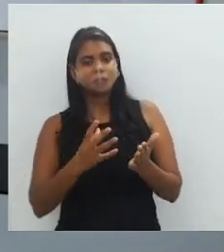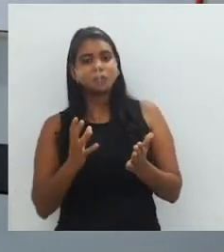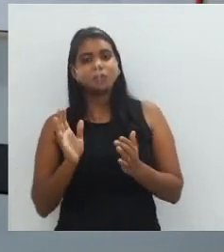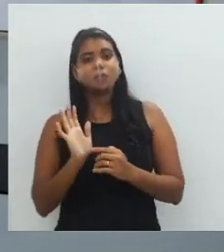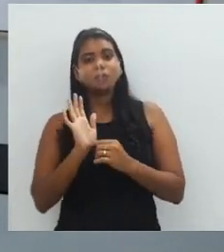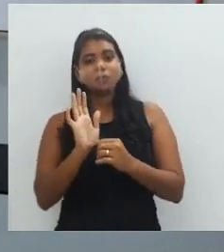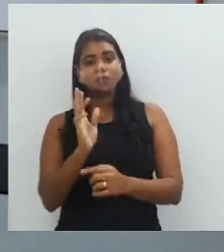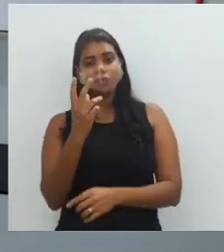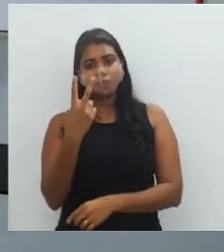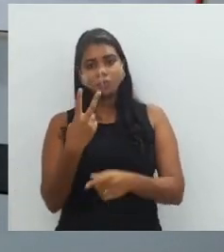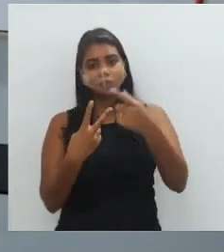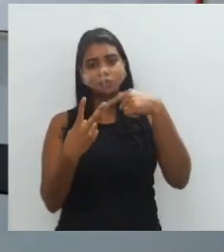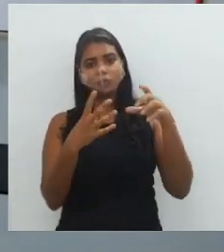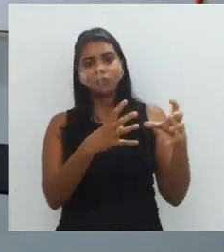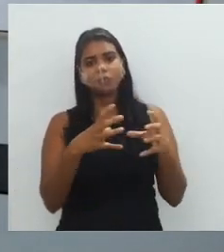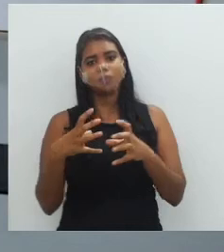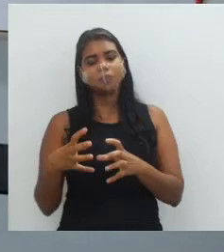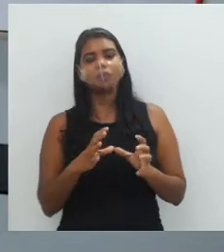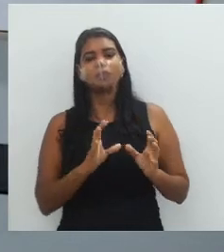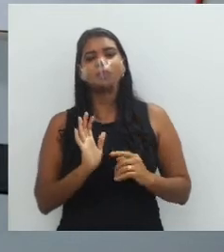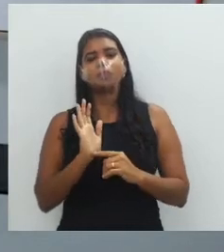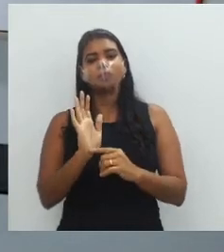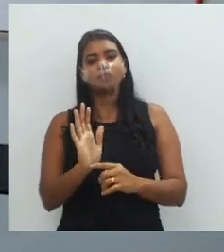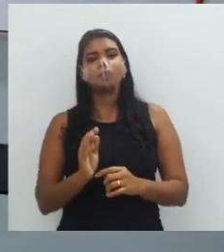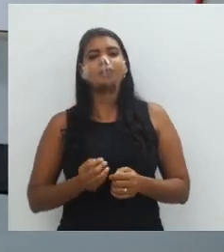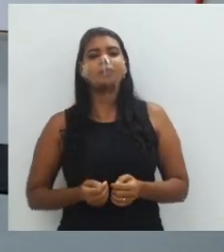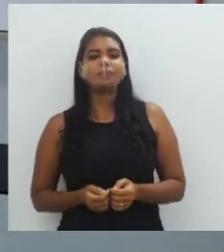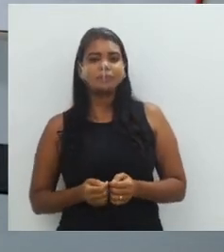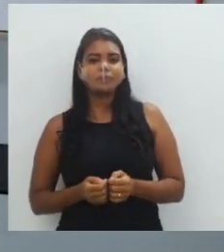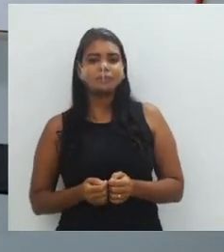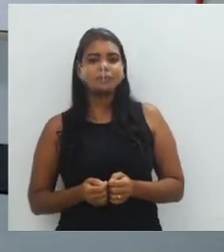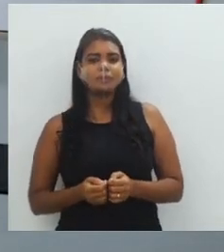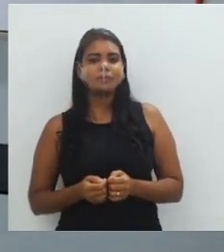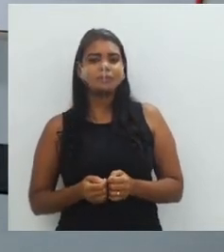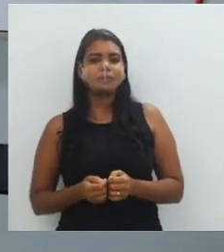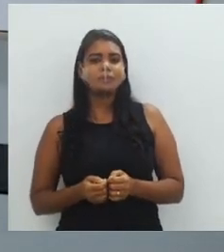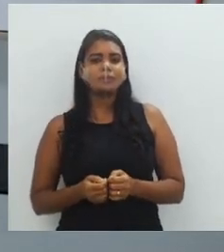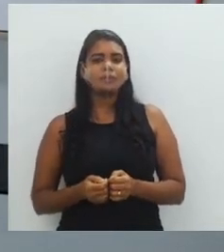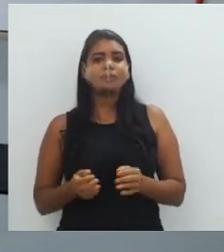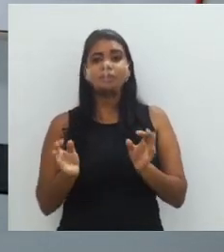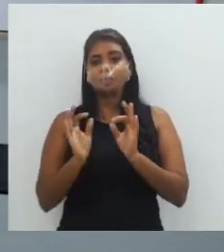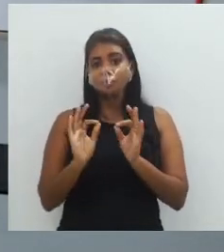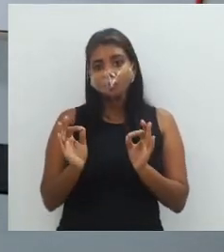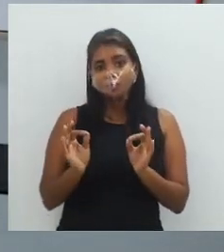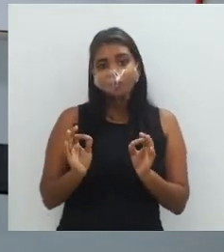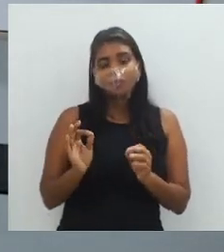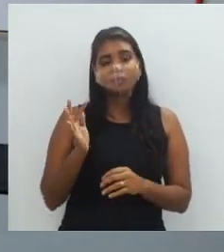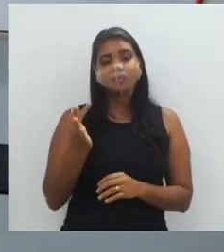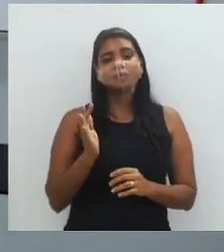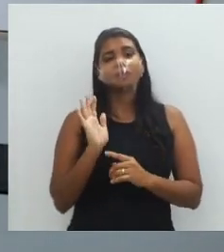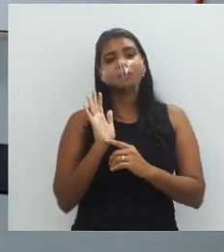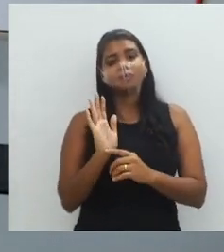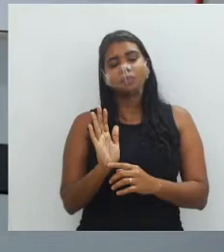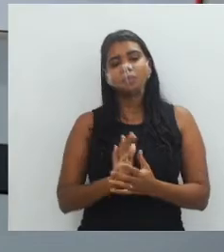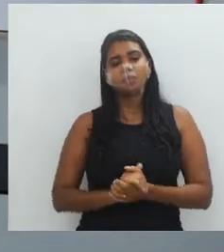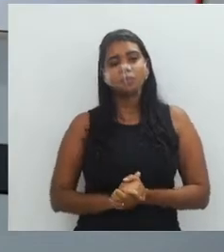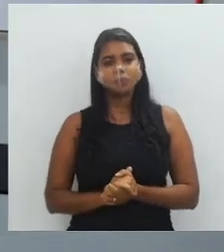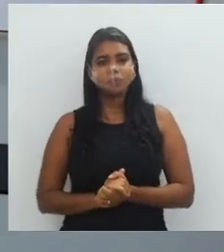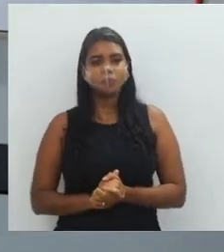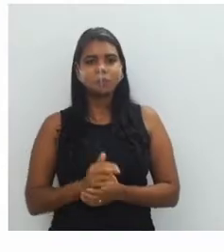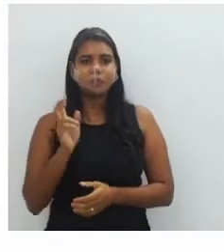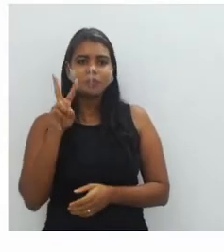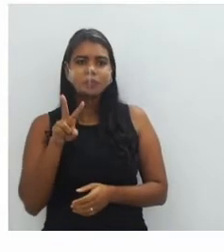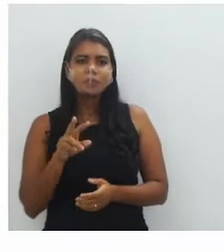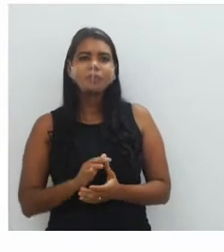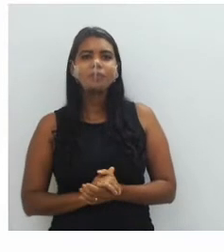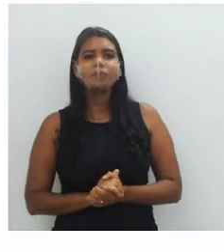existem dois grupos de texturas, né? As texturas naturais e as artificiais. Então, vamos ver agora